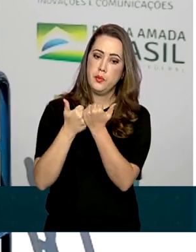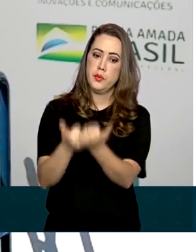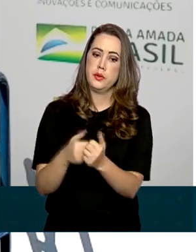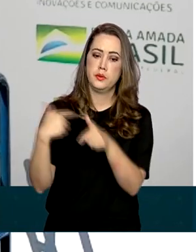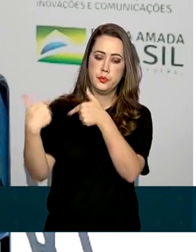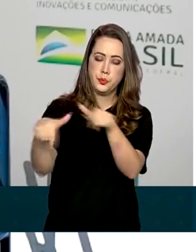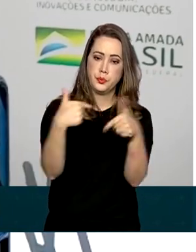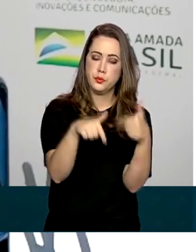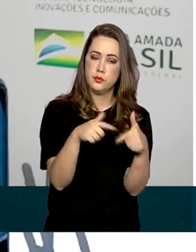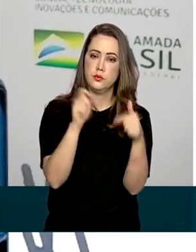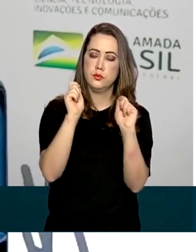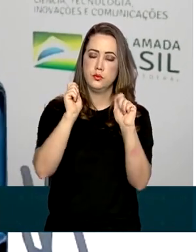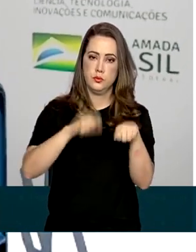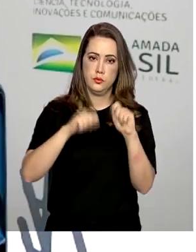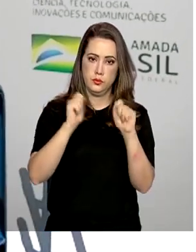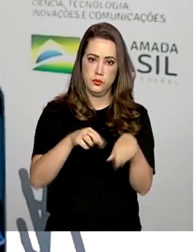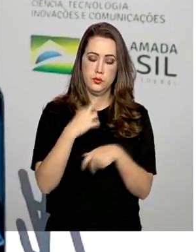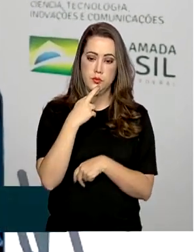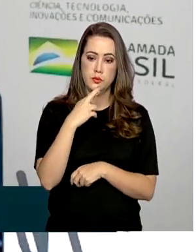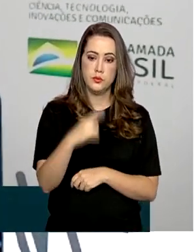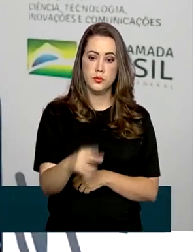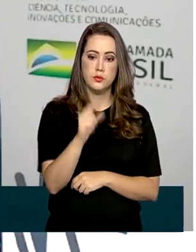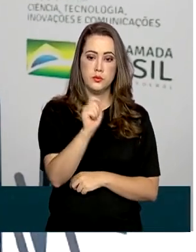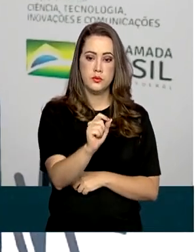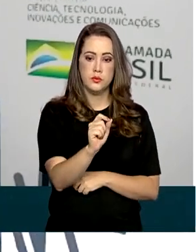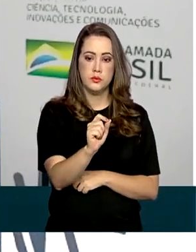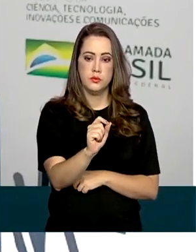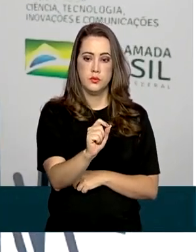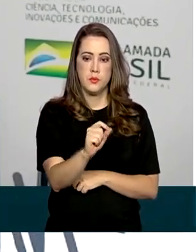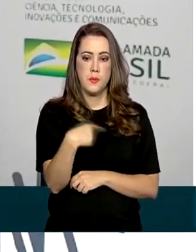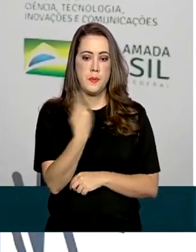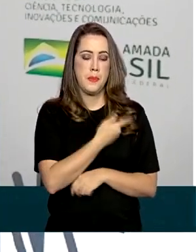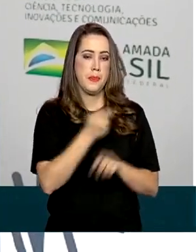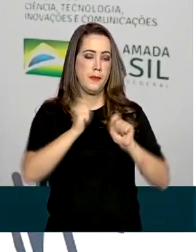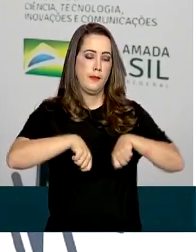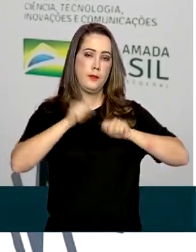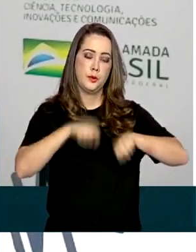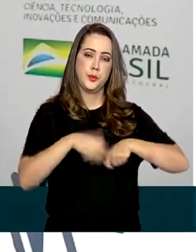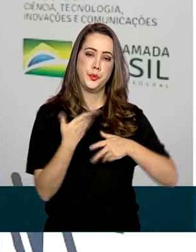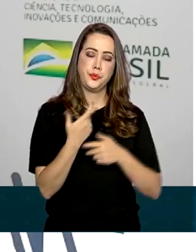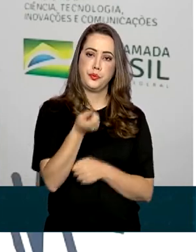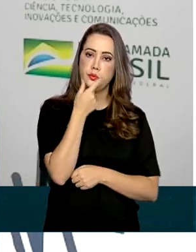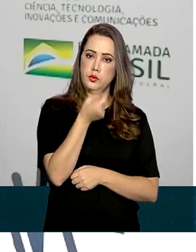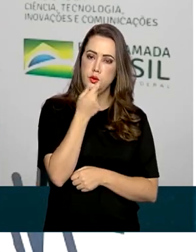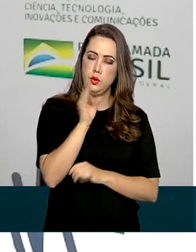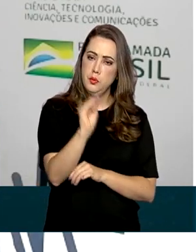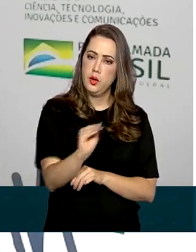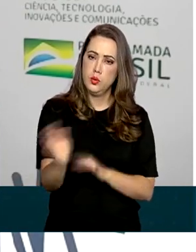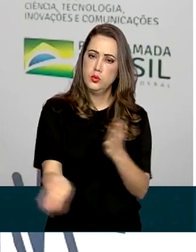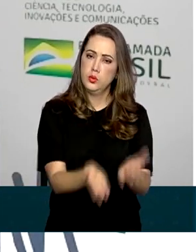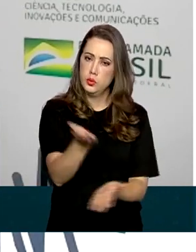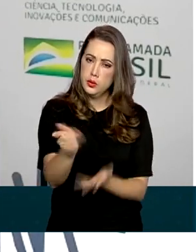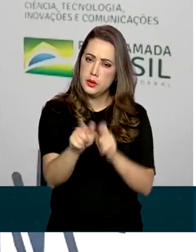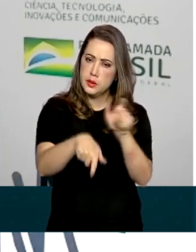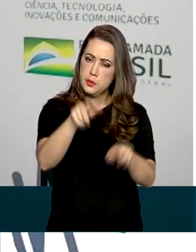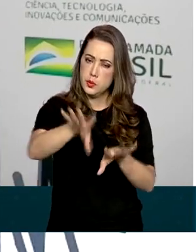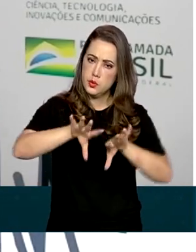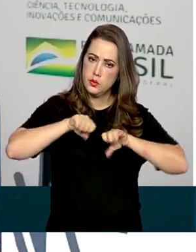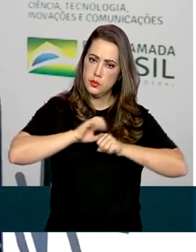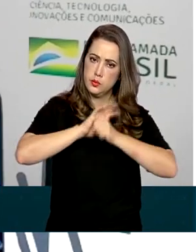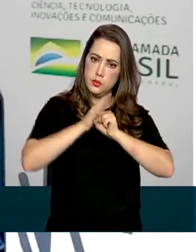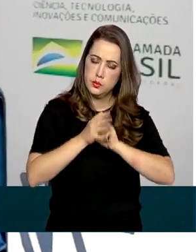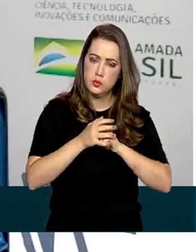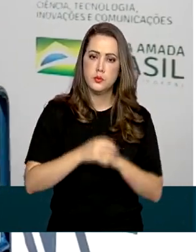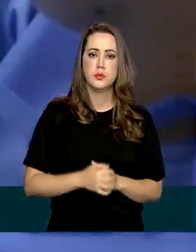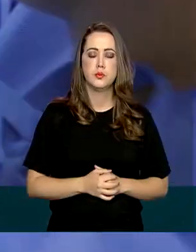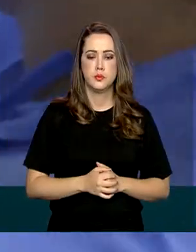iniciativa, possa chegar a um resultado e que nós possamos ter um medicamento para tratar os pacientes acometidos